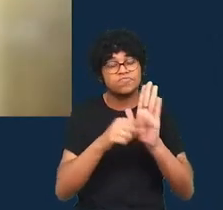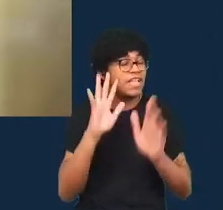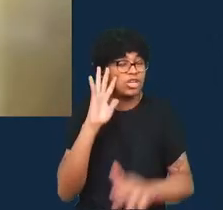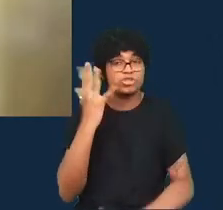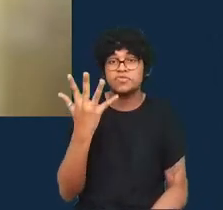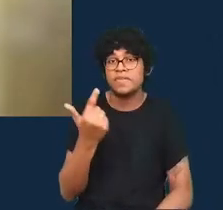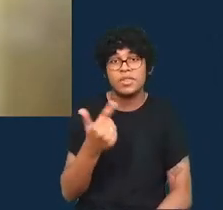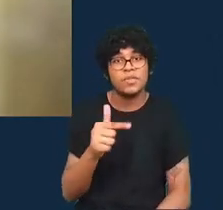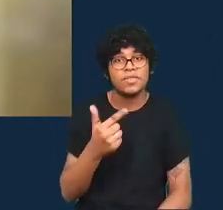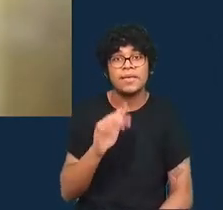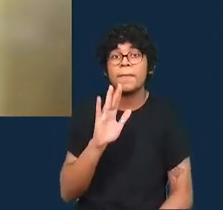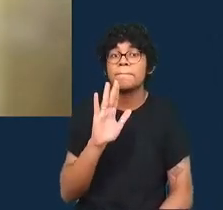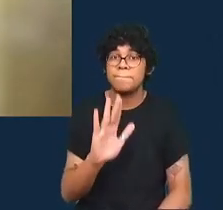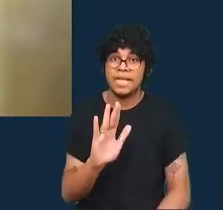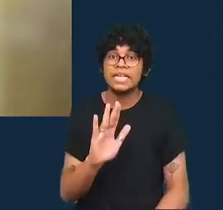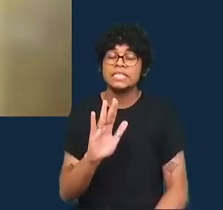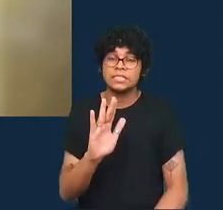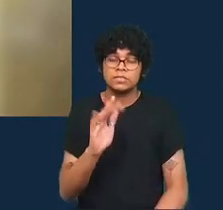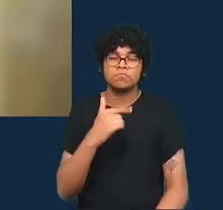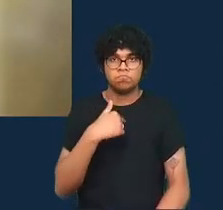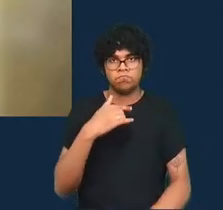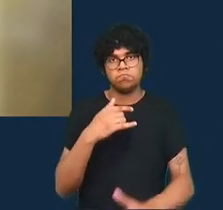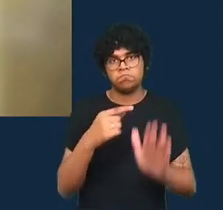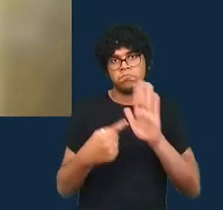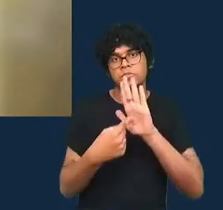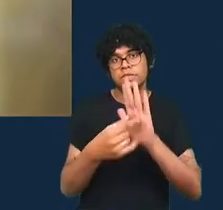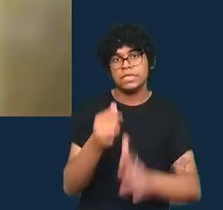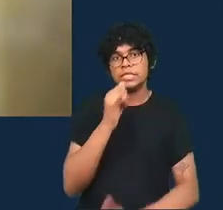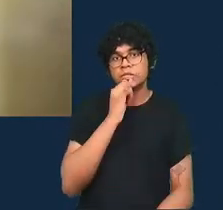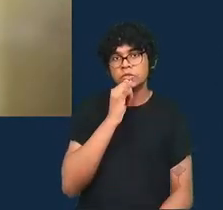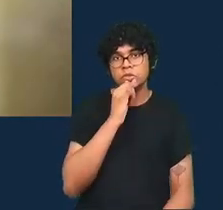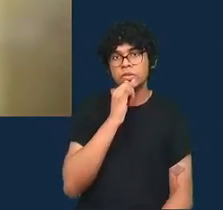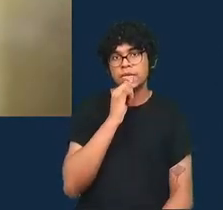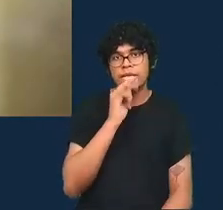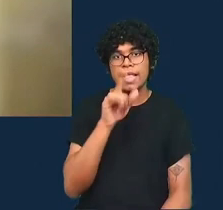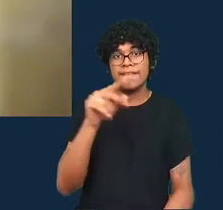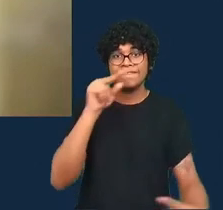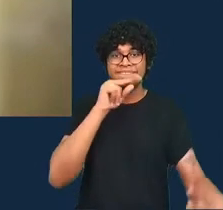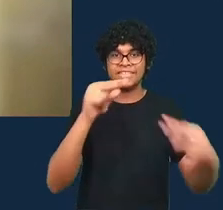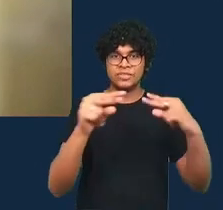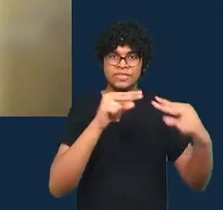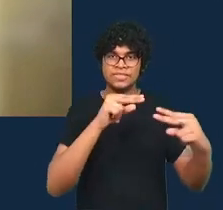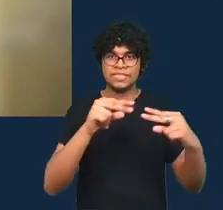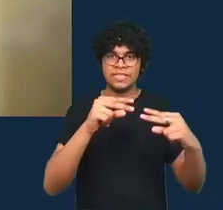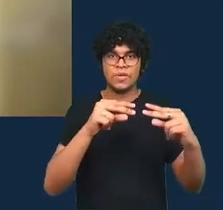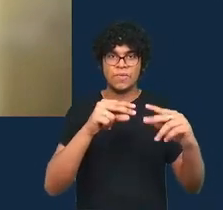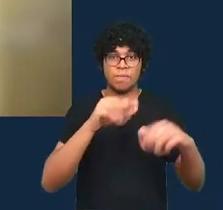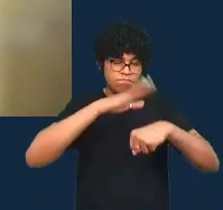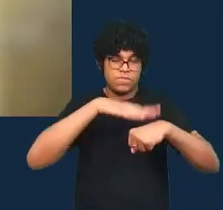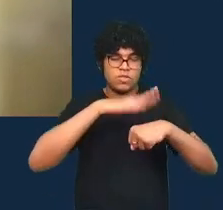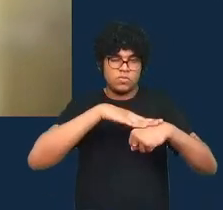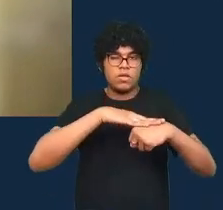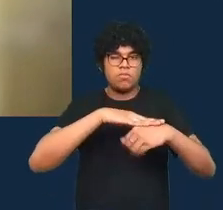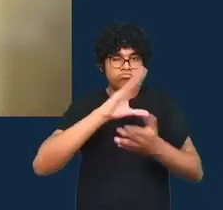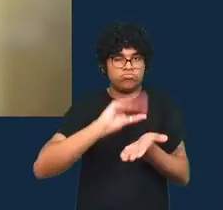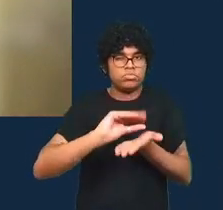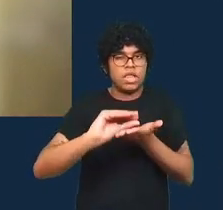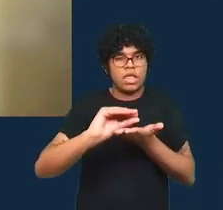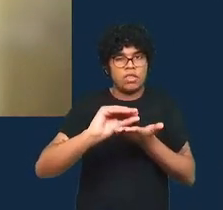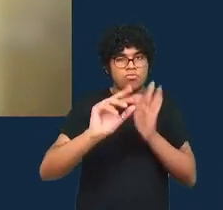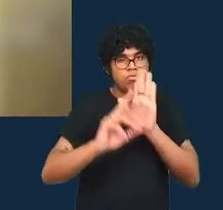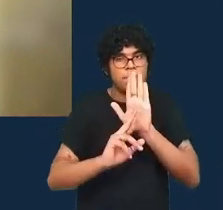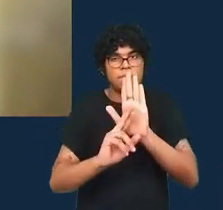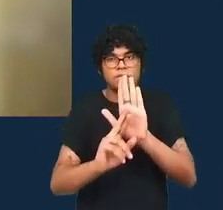de visualização manual para representar dados e mudando o